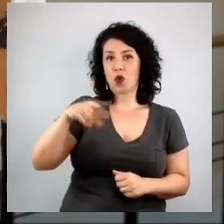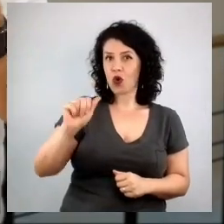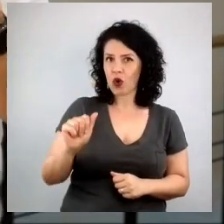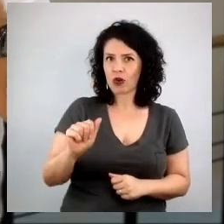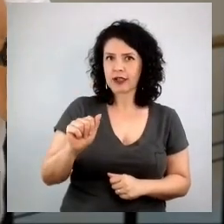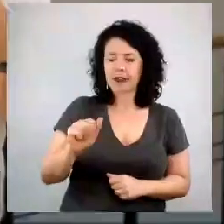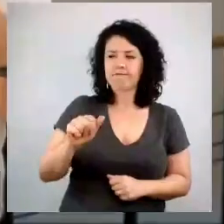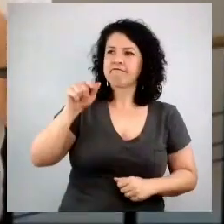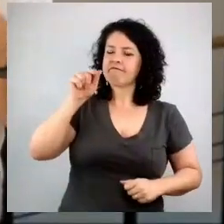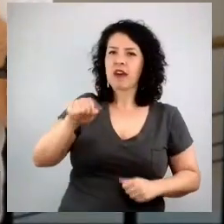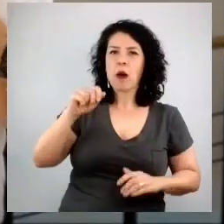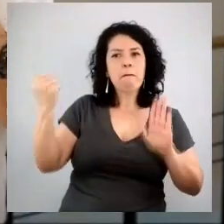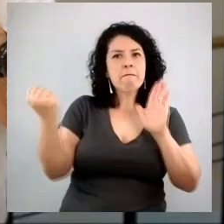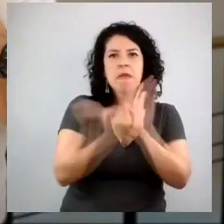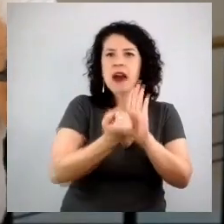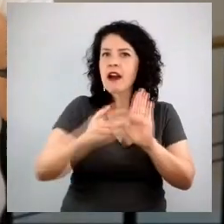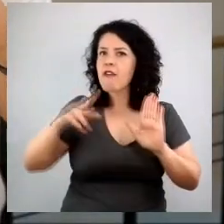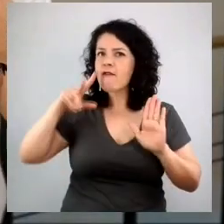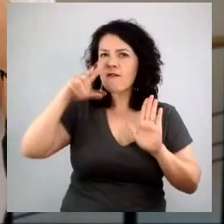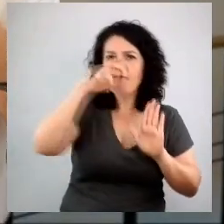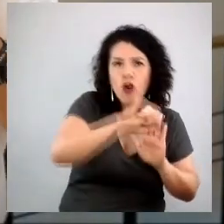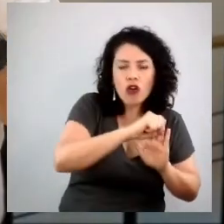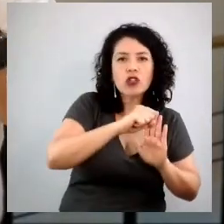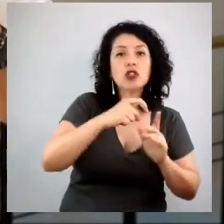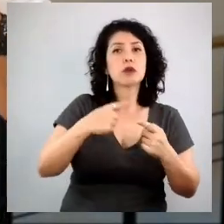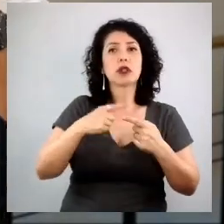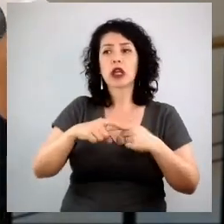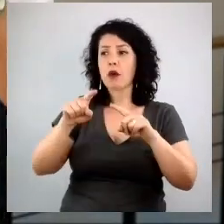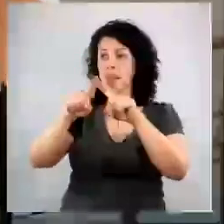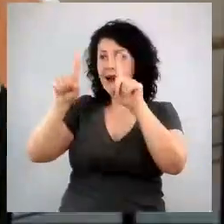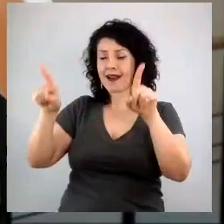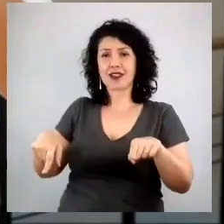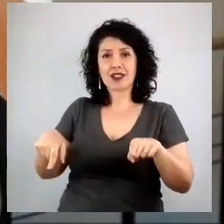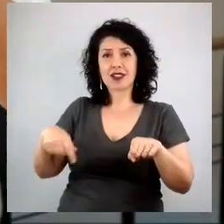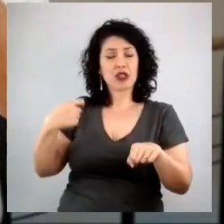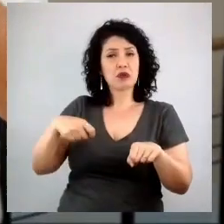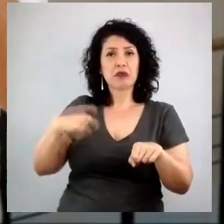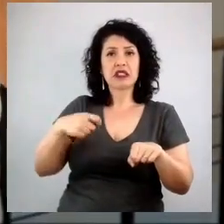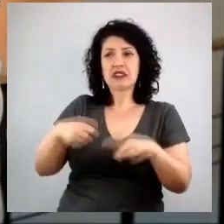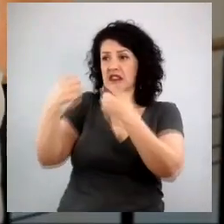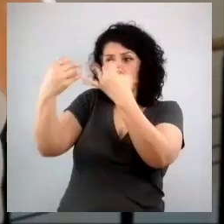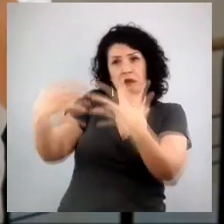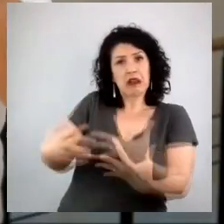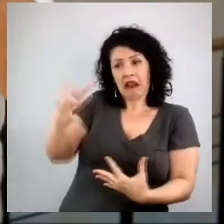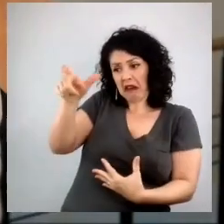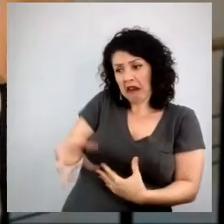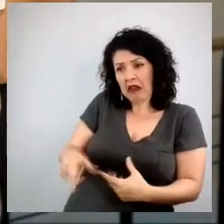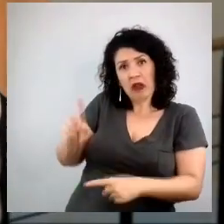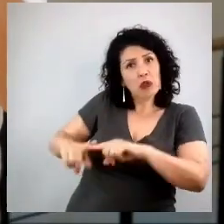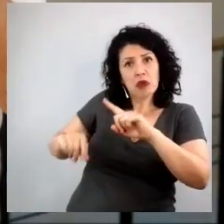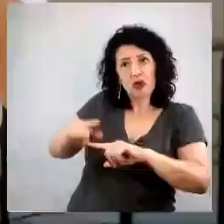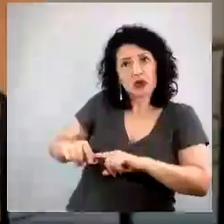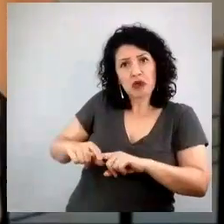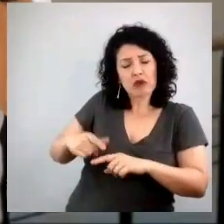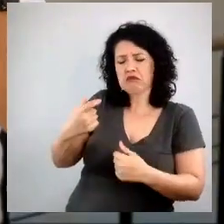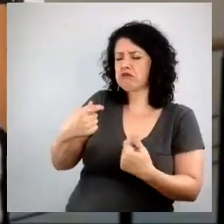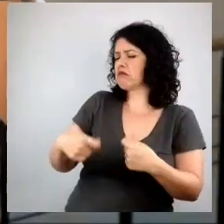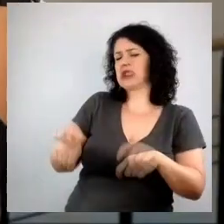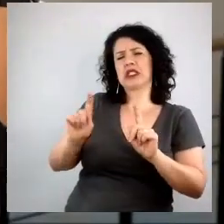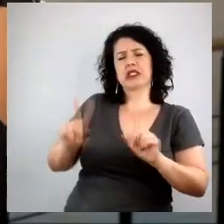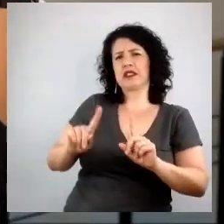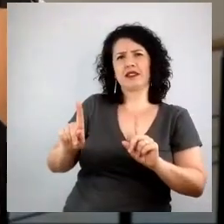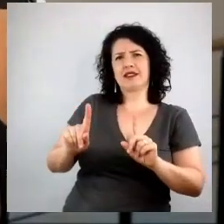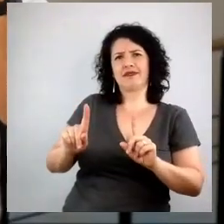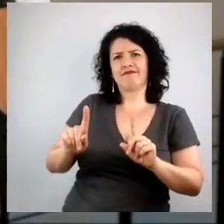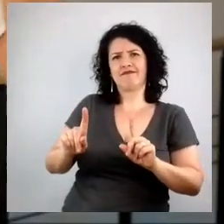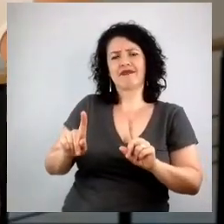agência, para um criativo, é quase não necessário você passar um briefing. Então você chega em estratégias que são tão consistentes, tão fortes,